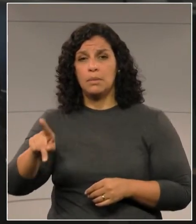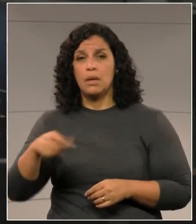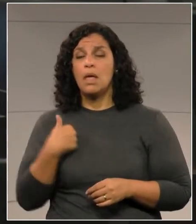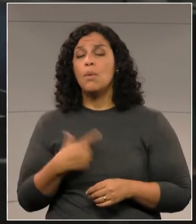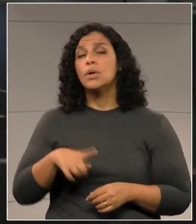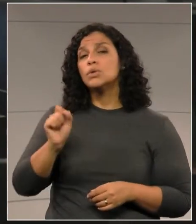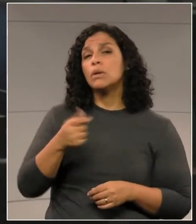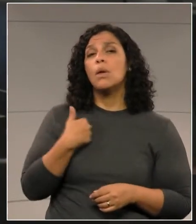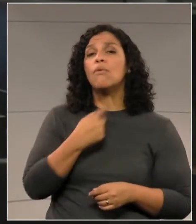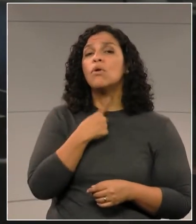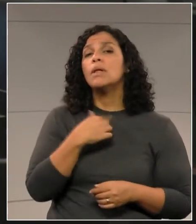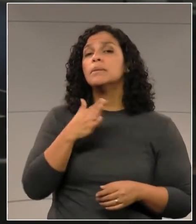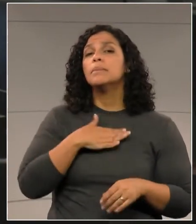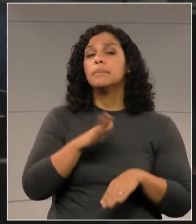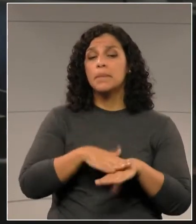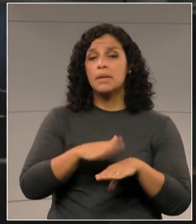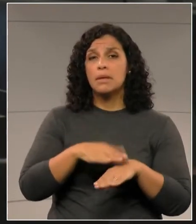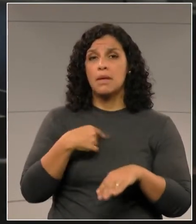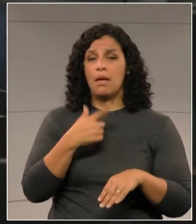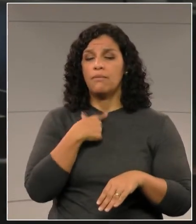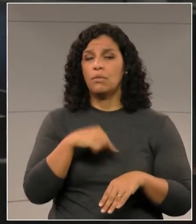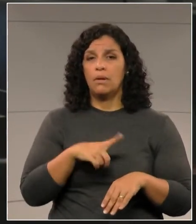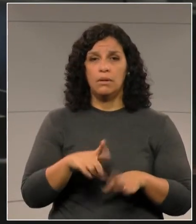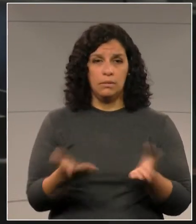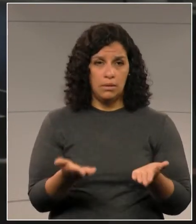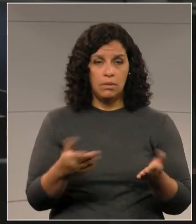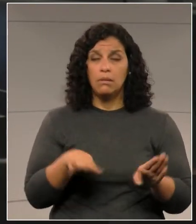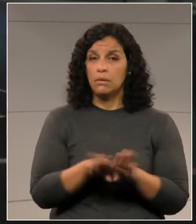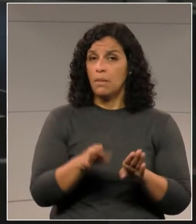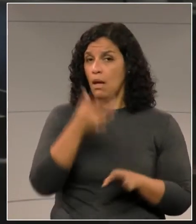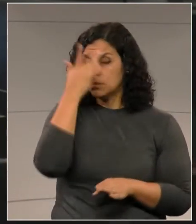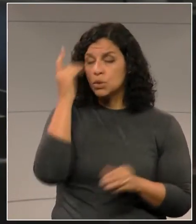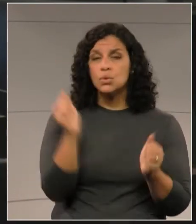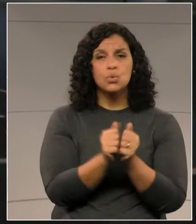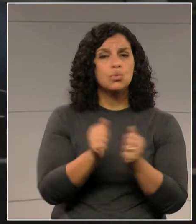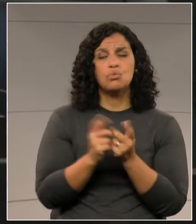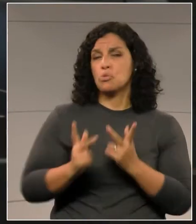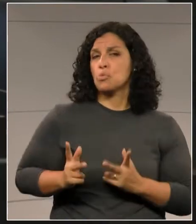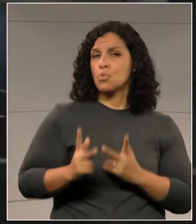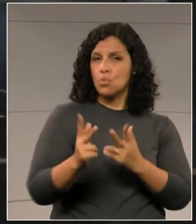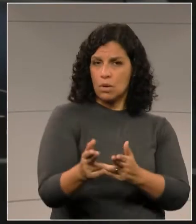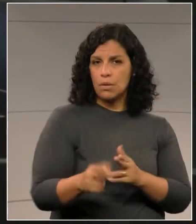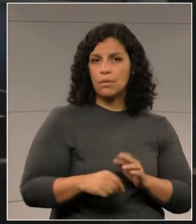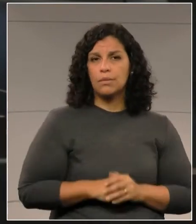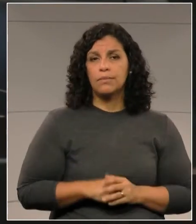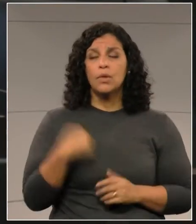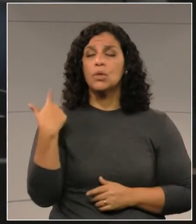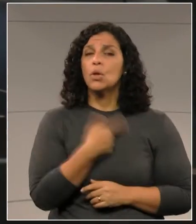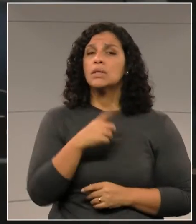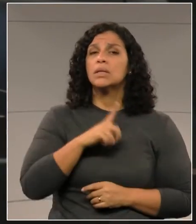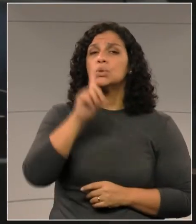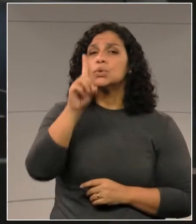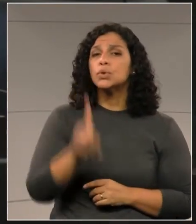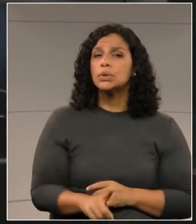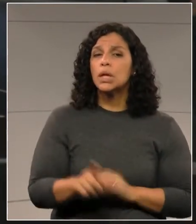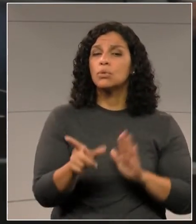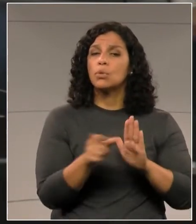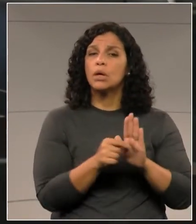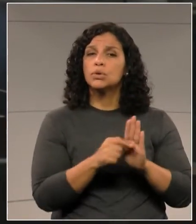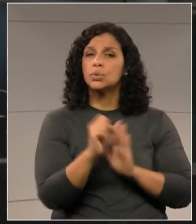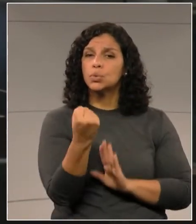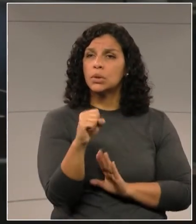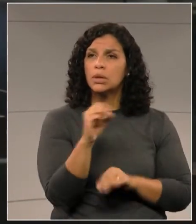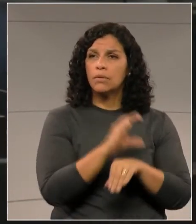por livre e espontânea vontade. Assim como os demais que são associados. Nós temos o direito, previsto no artigo